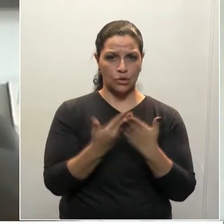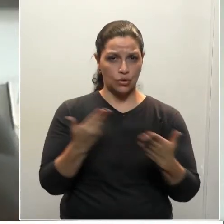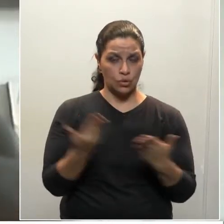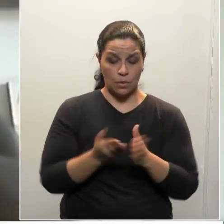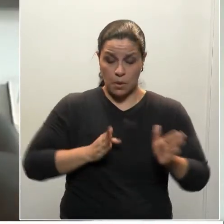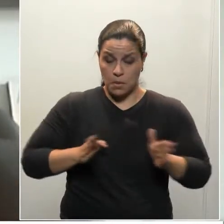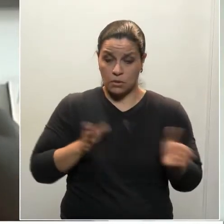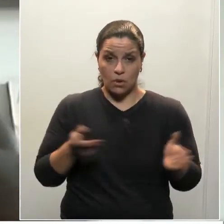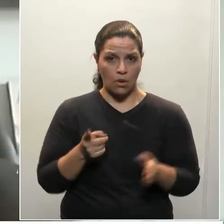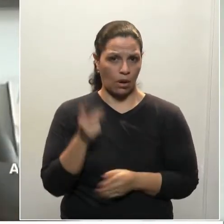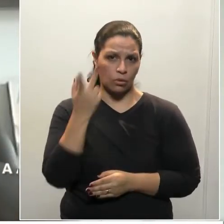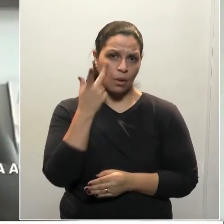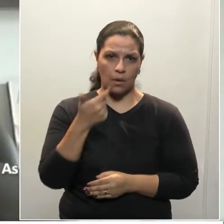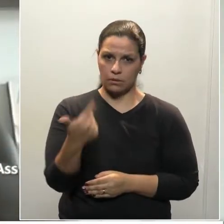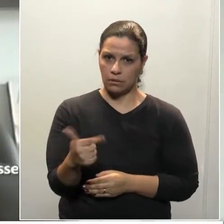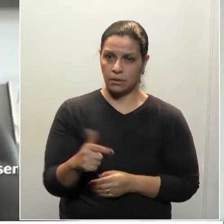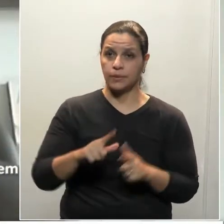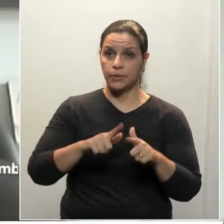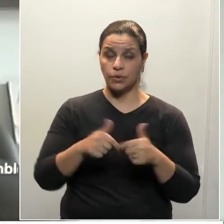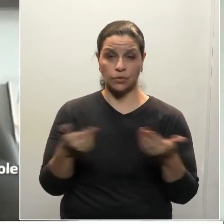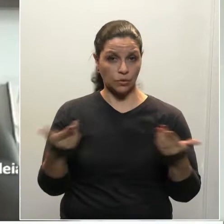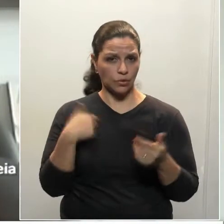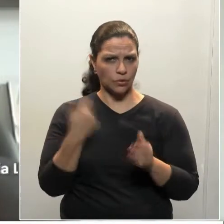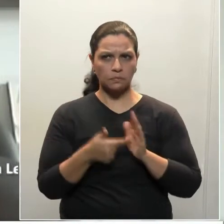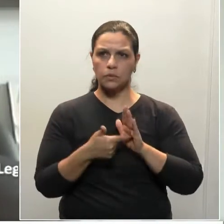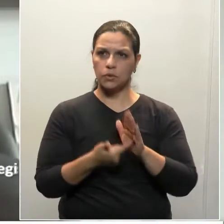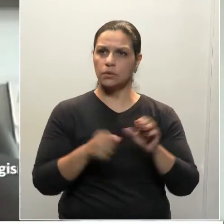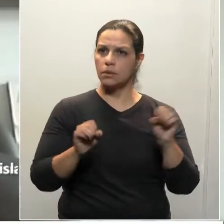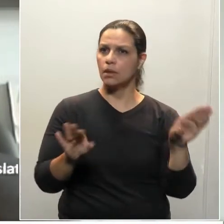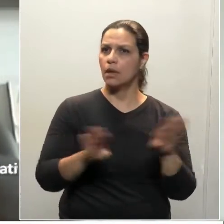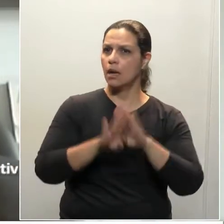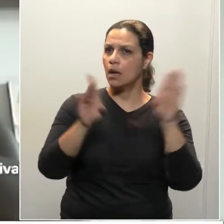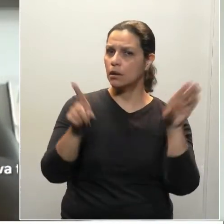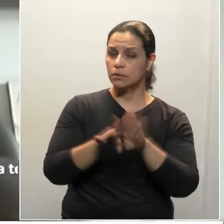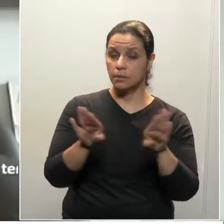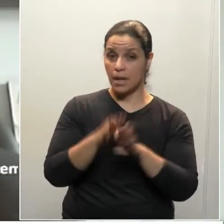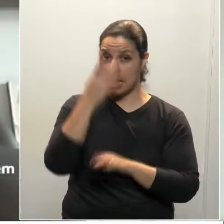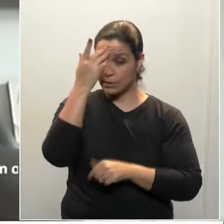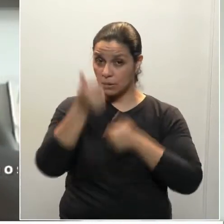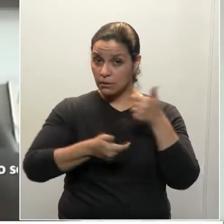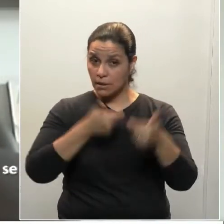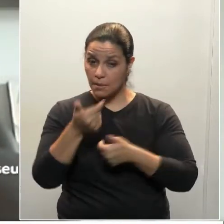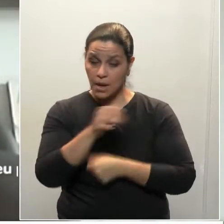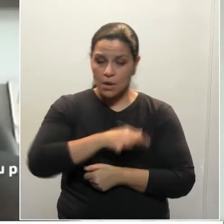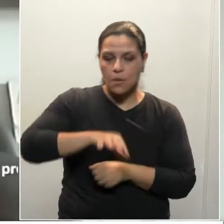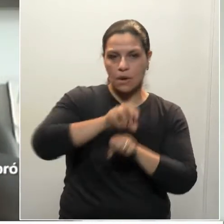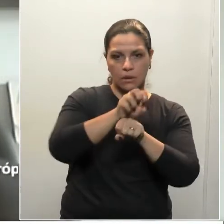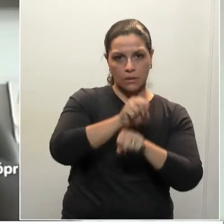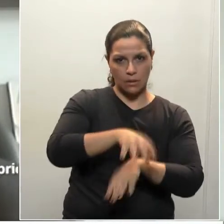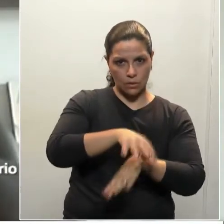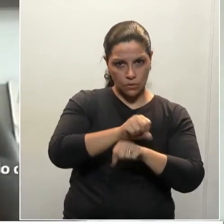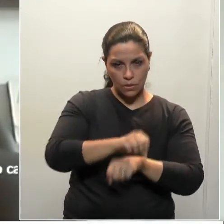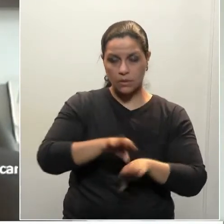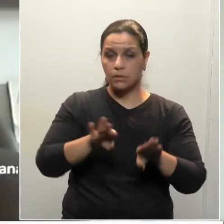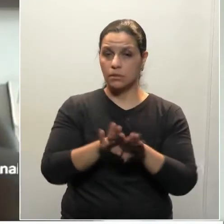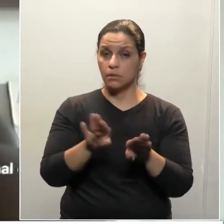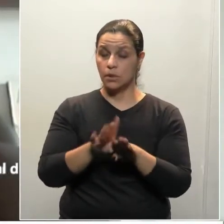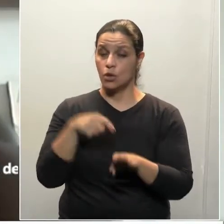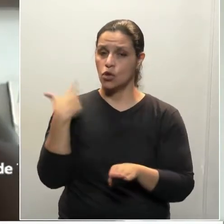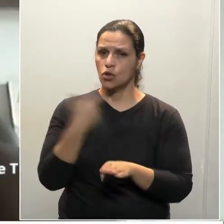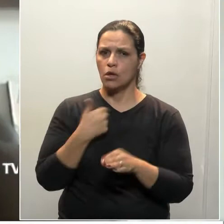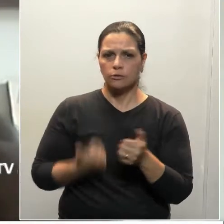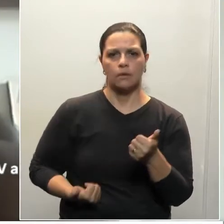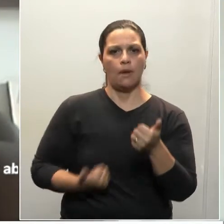anormal. Isso fica muito evidente que não só os servidores públicos da educação, com os quais nós nos